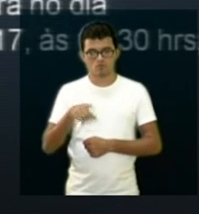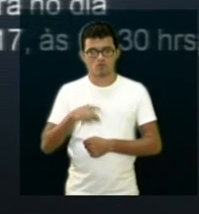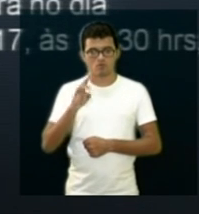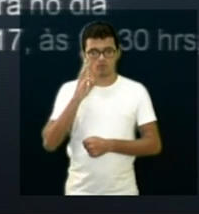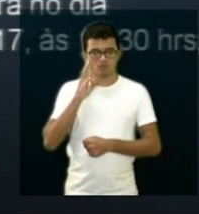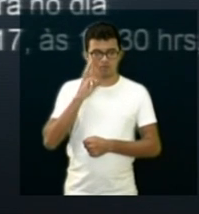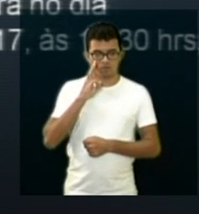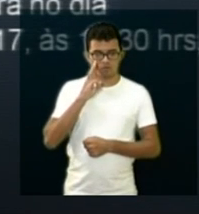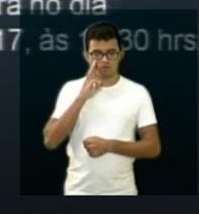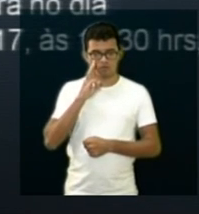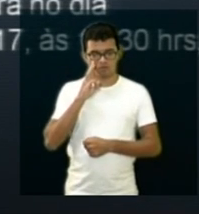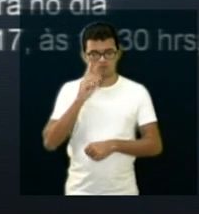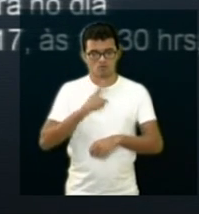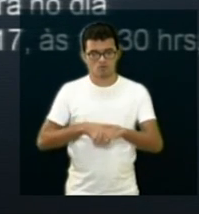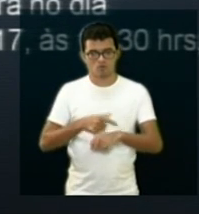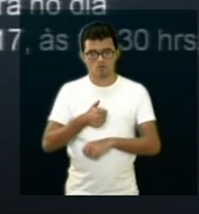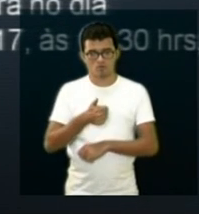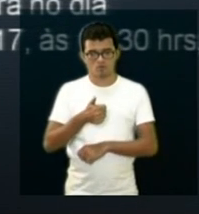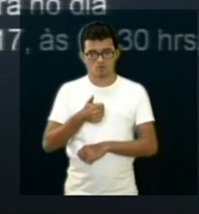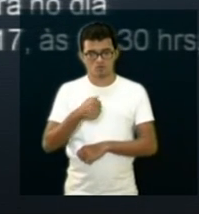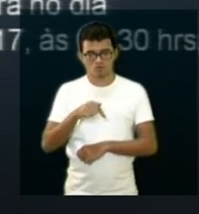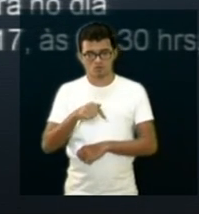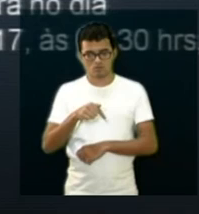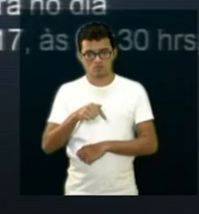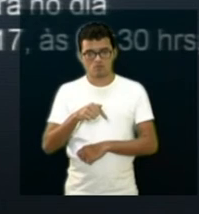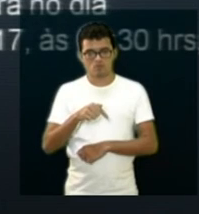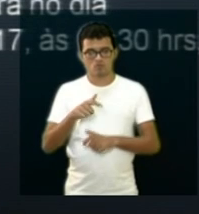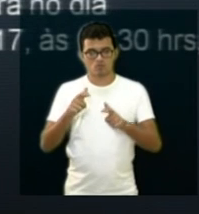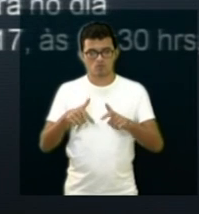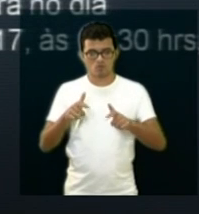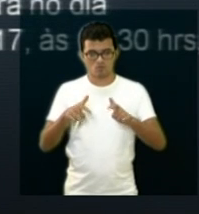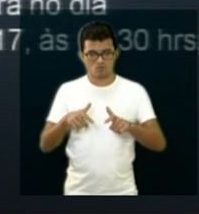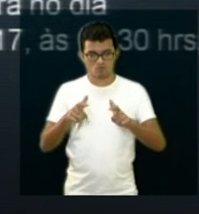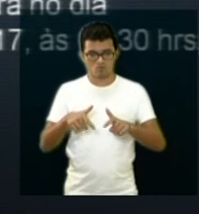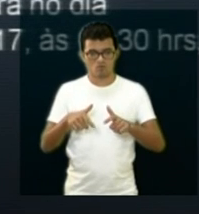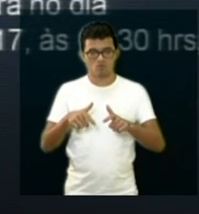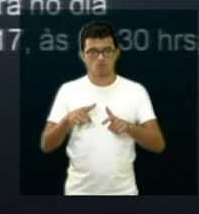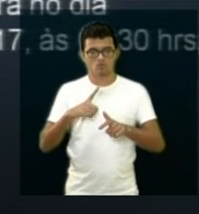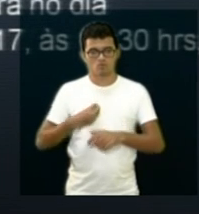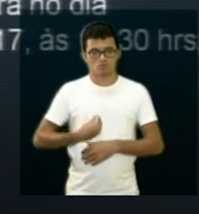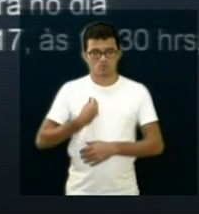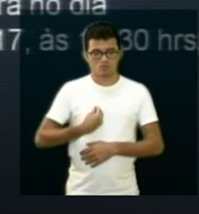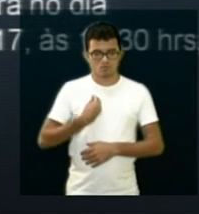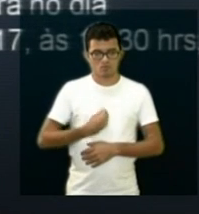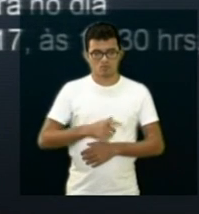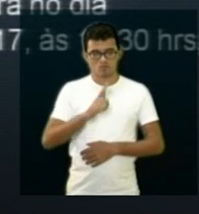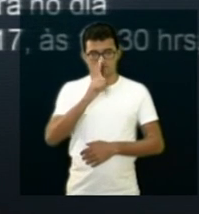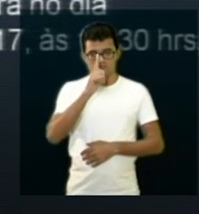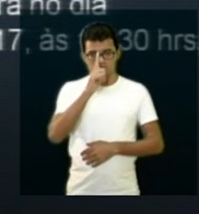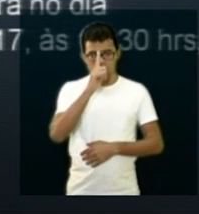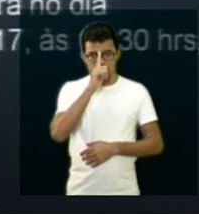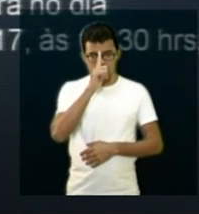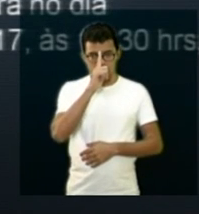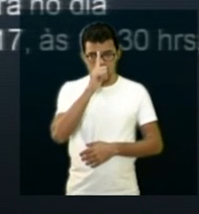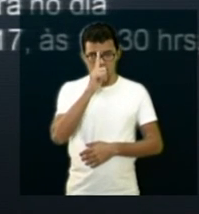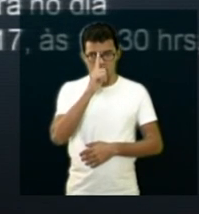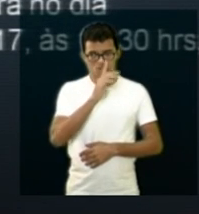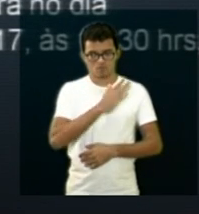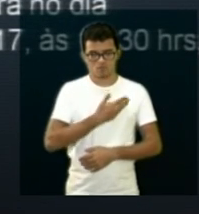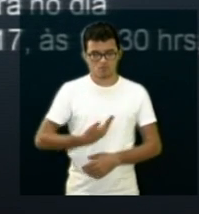-feira, mas dia 14 às 17h30 no Palácio dos Bandeirantes, com a presença do nosso governador Geraldo Alckmin e demais